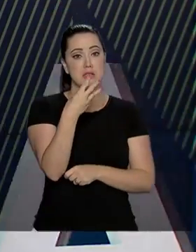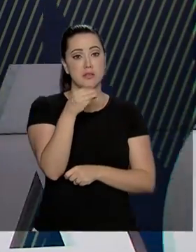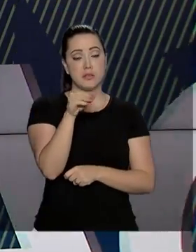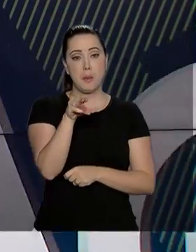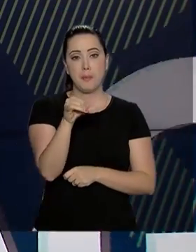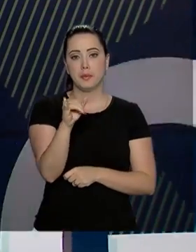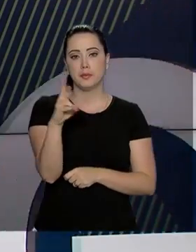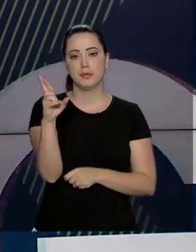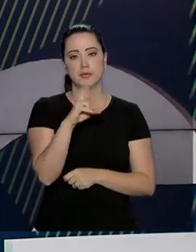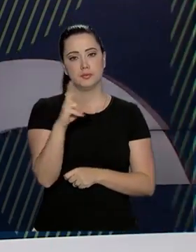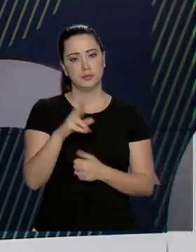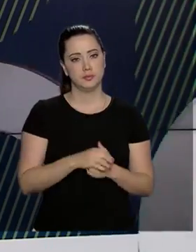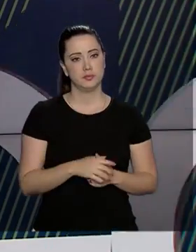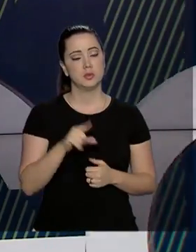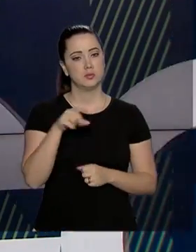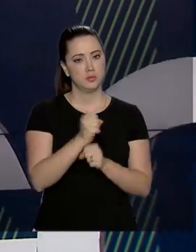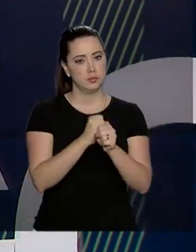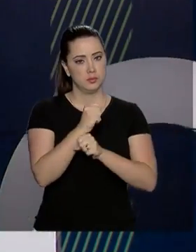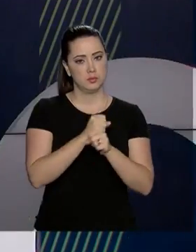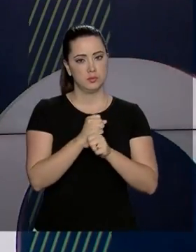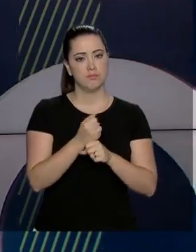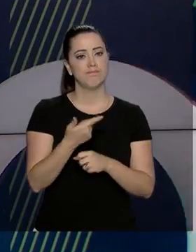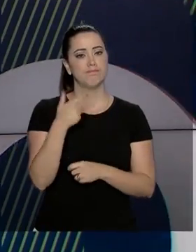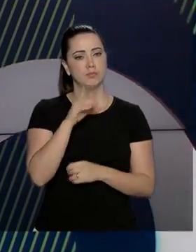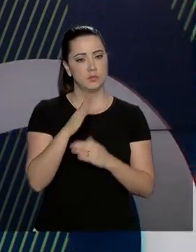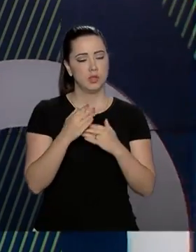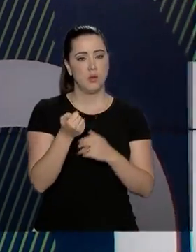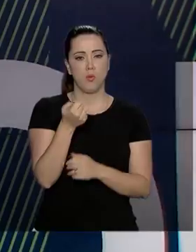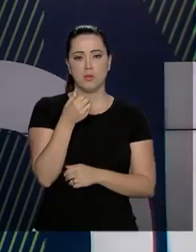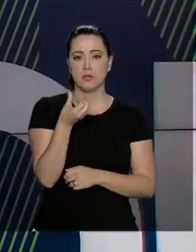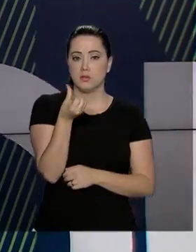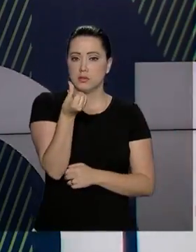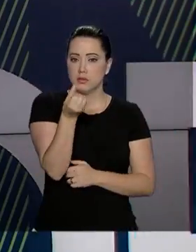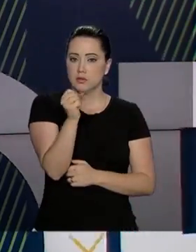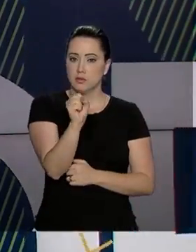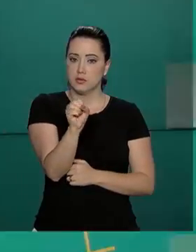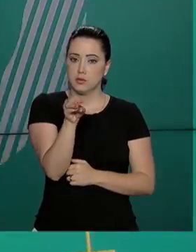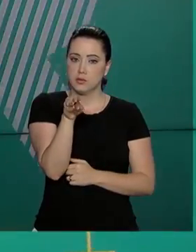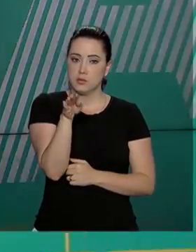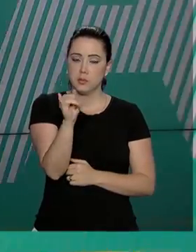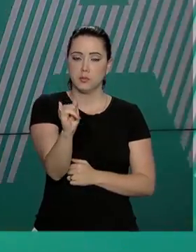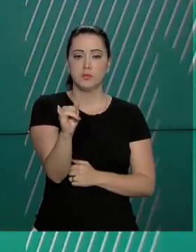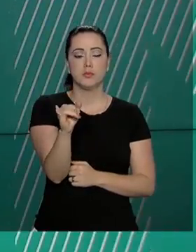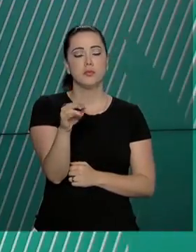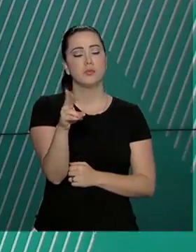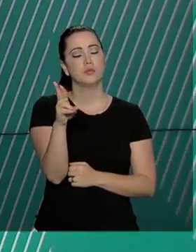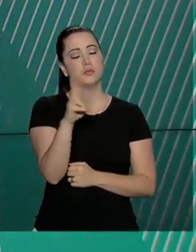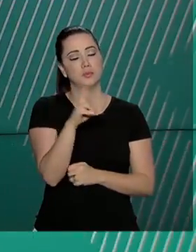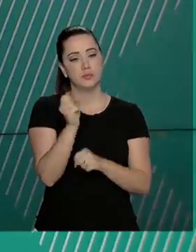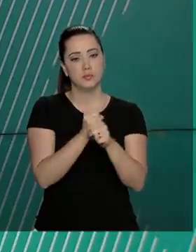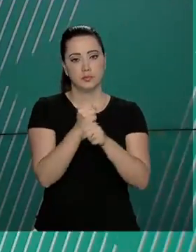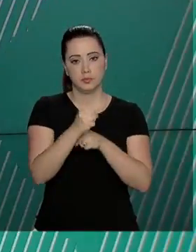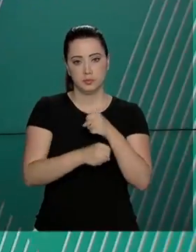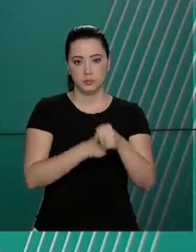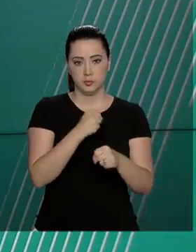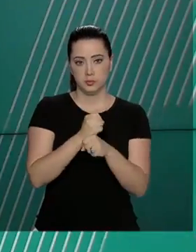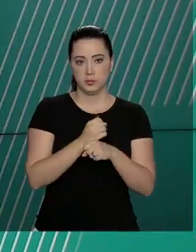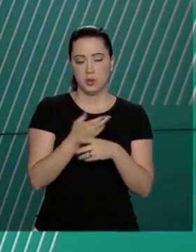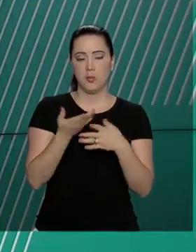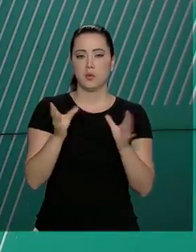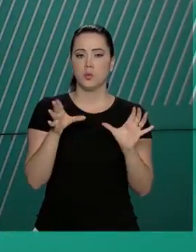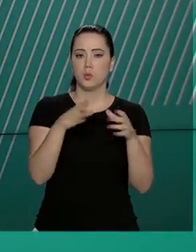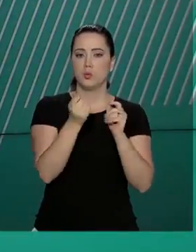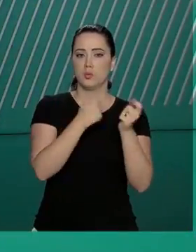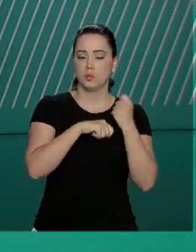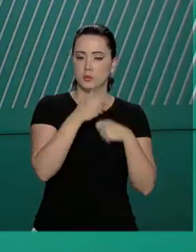630 bilhões neste ano e podem chegar a quase R 680 bilhões no ano que vem. Para a equipe